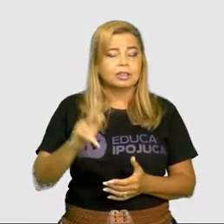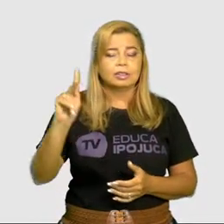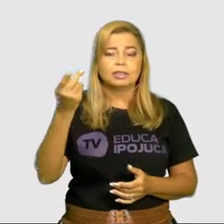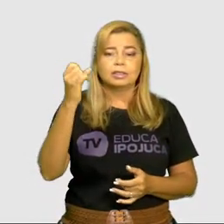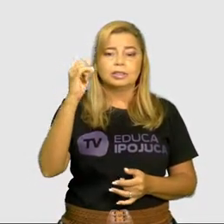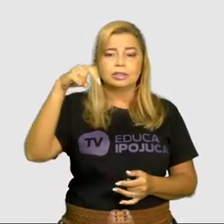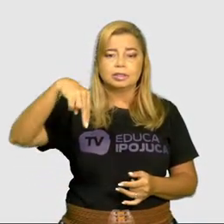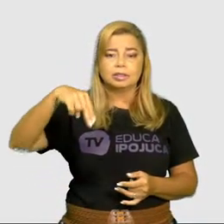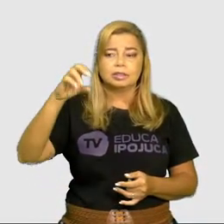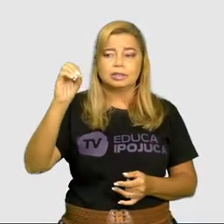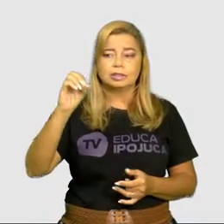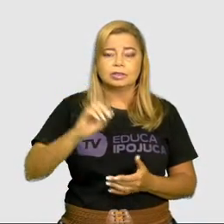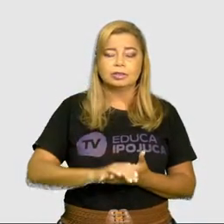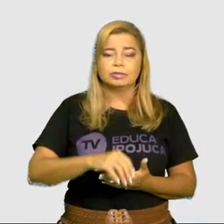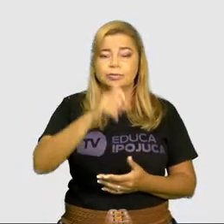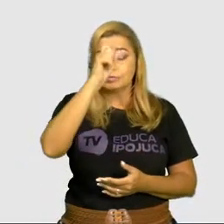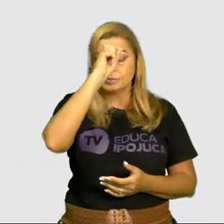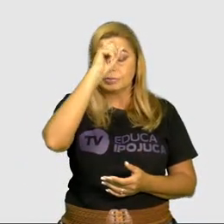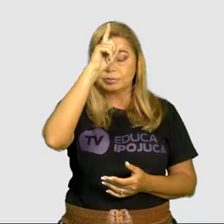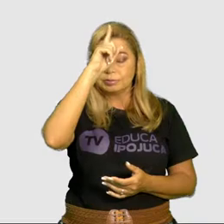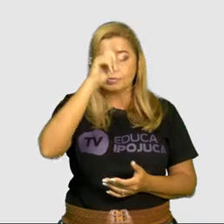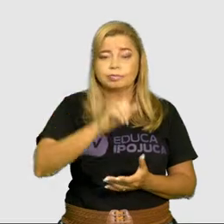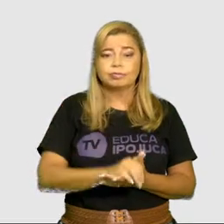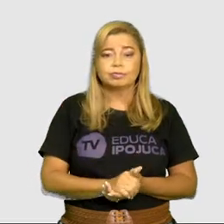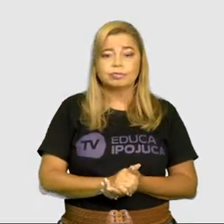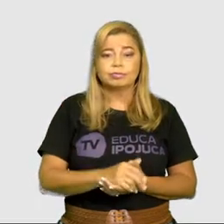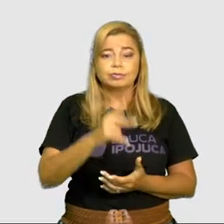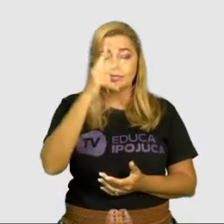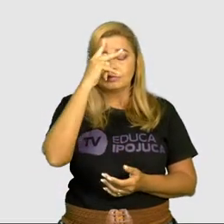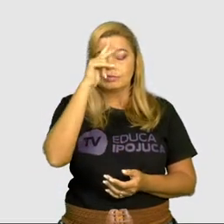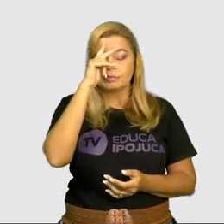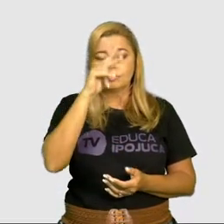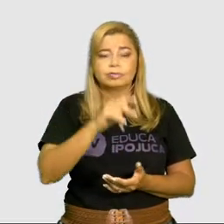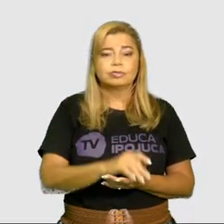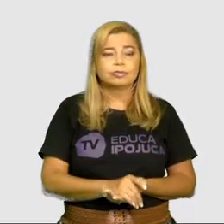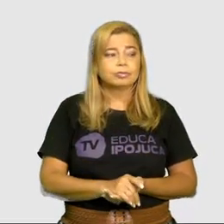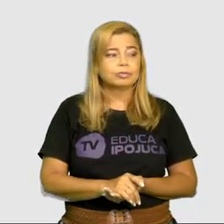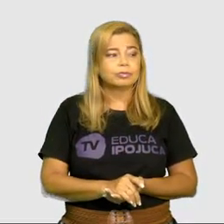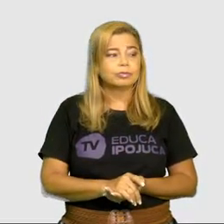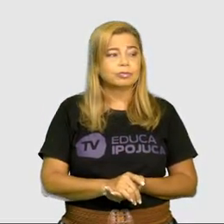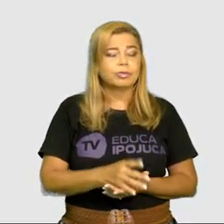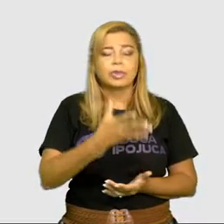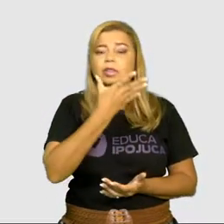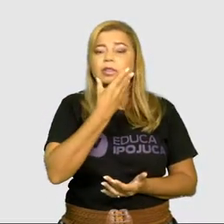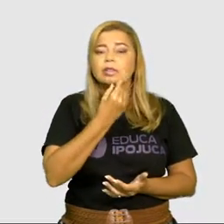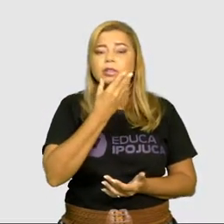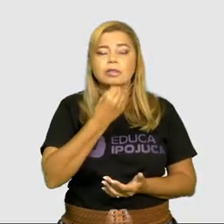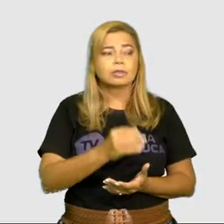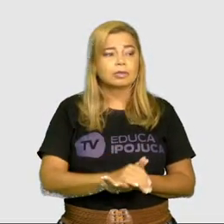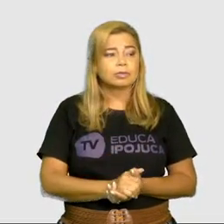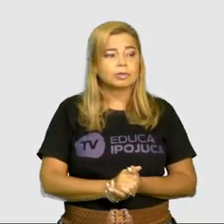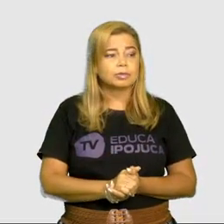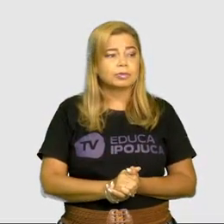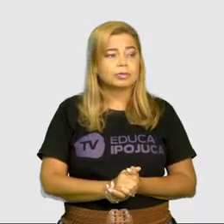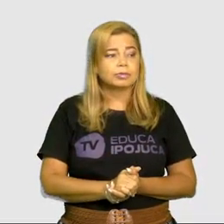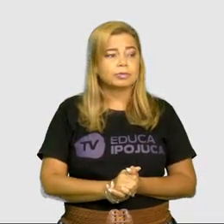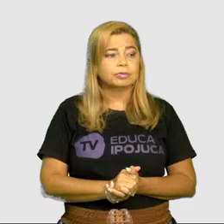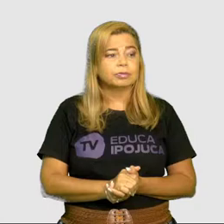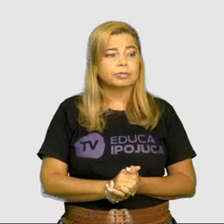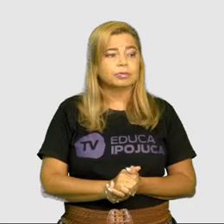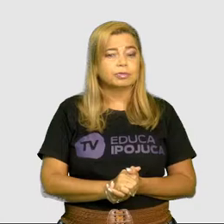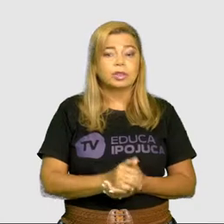hélice, hospital, história, homem. Está vendo aí? Ó,